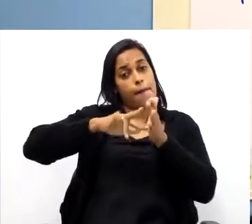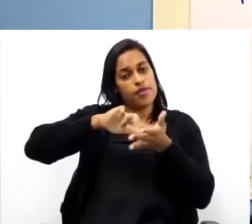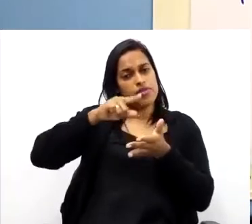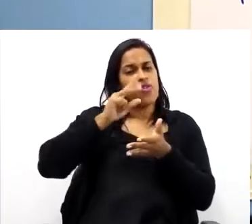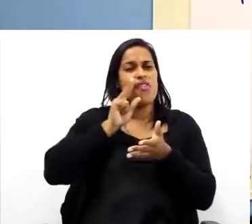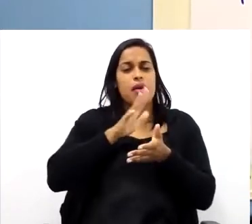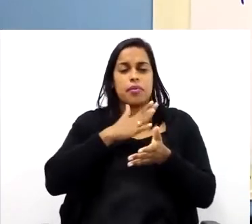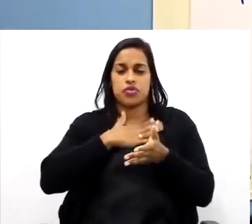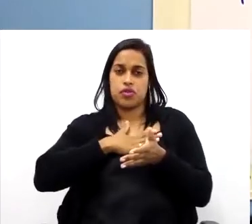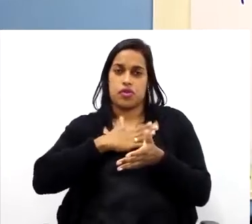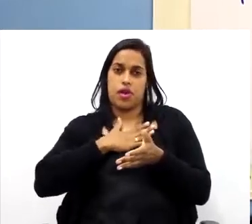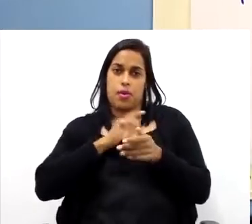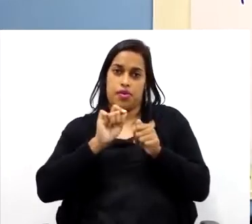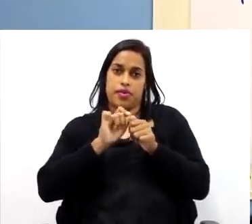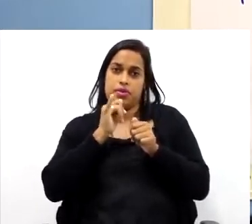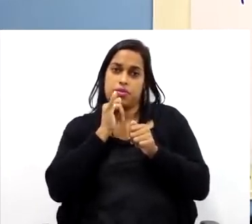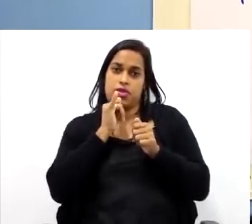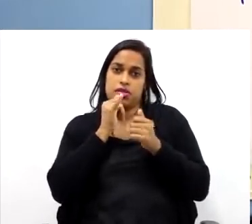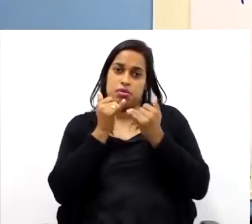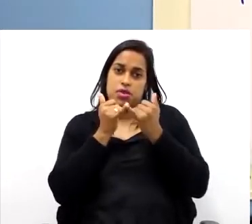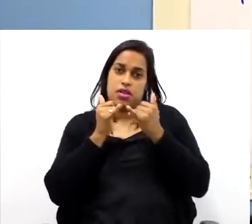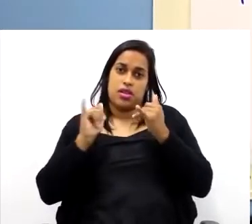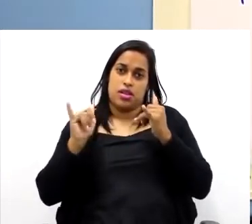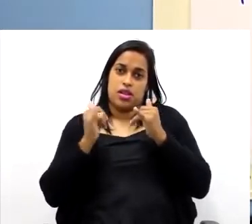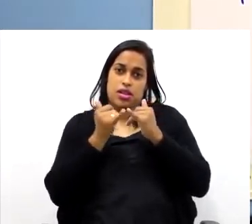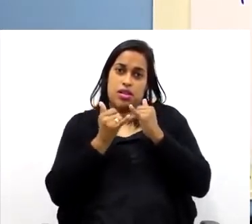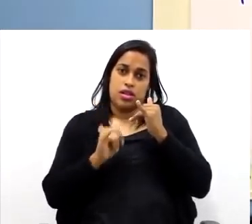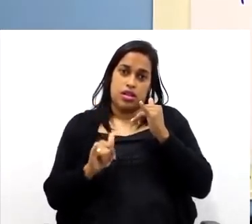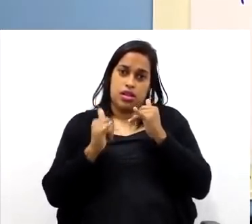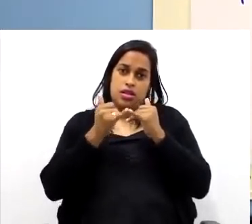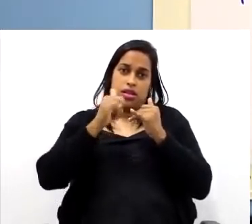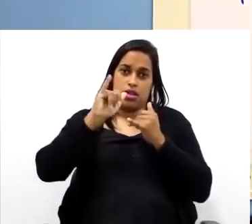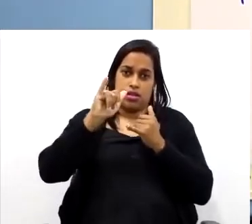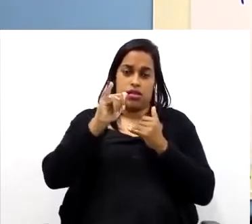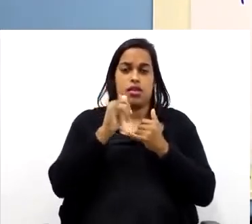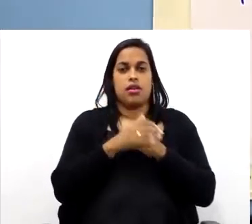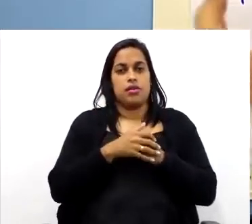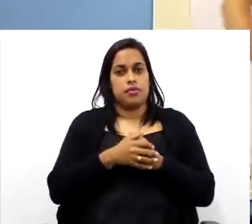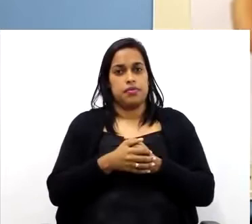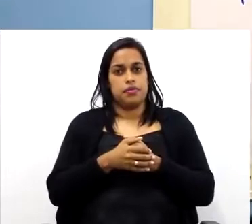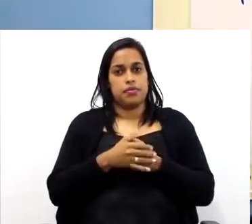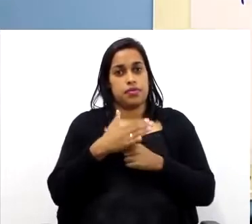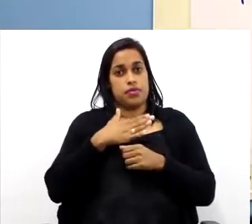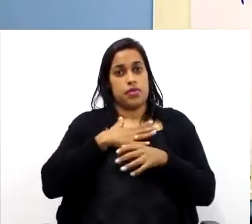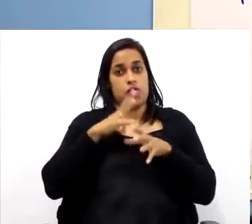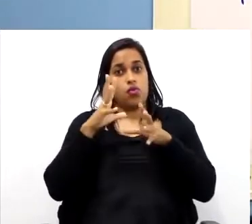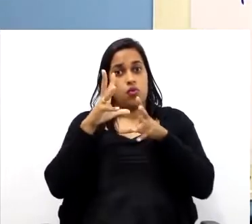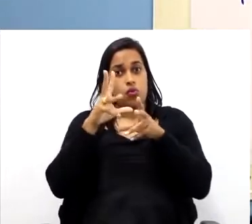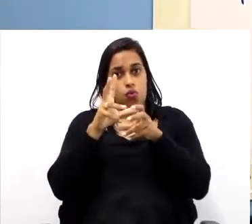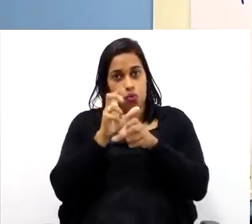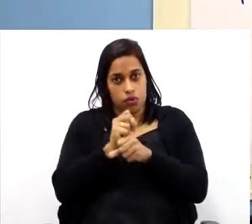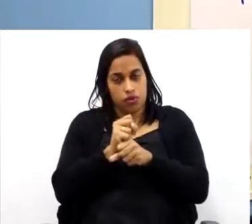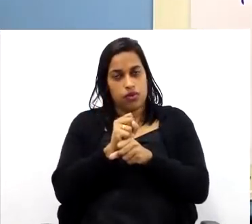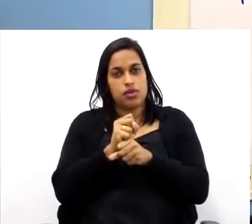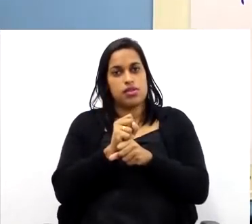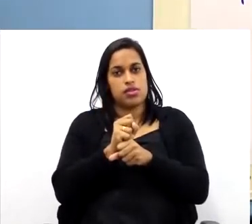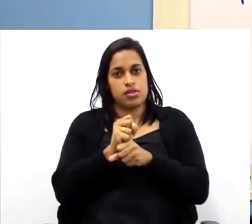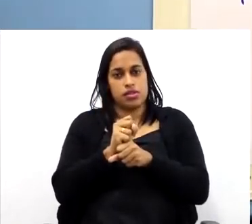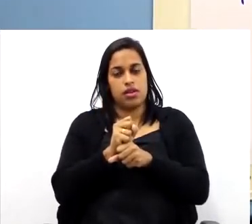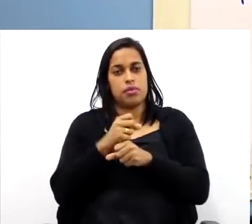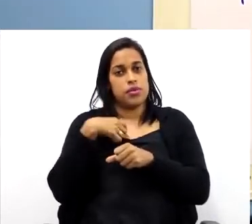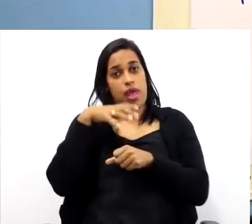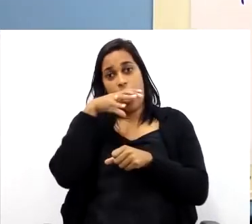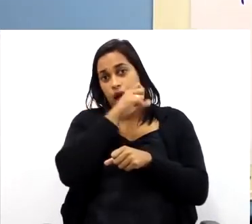fazer a linha inteira e depois promover o tracejado. Eu vou escurecer aqui a mão livre mesmo, para ser mais rápido.